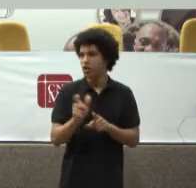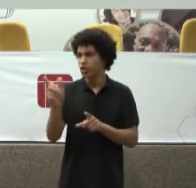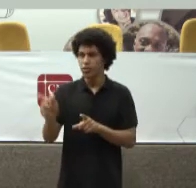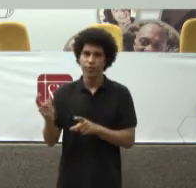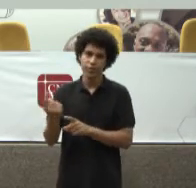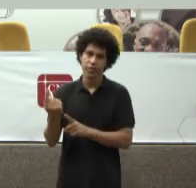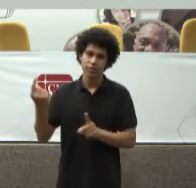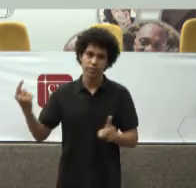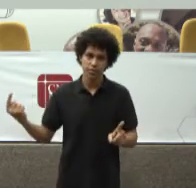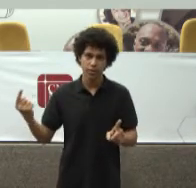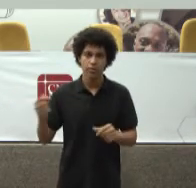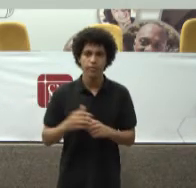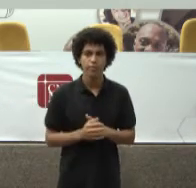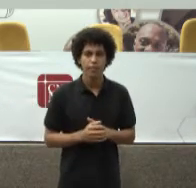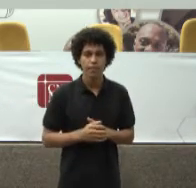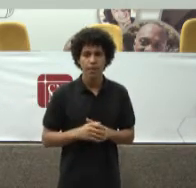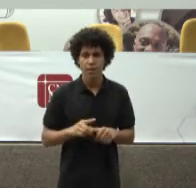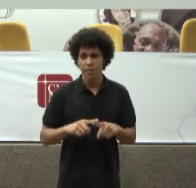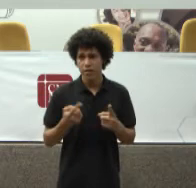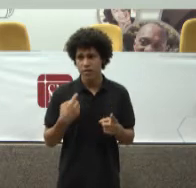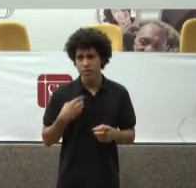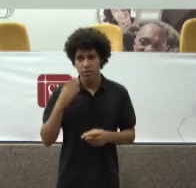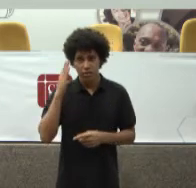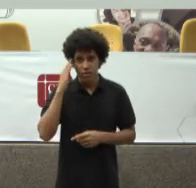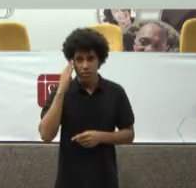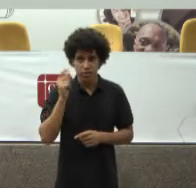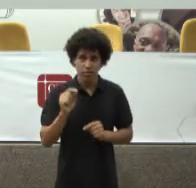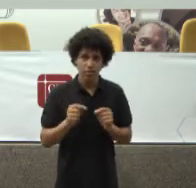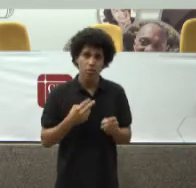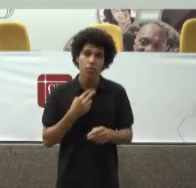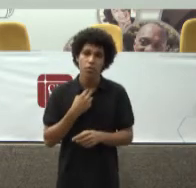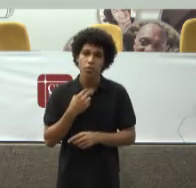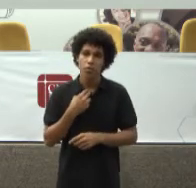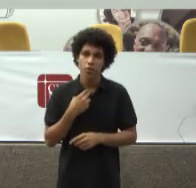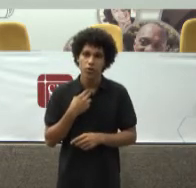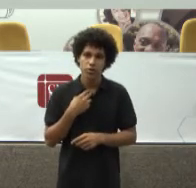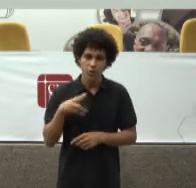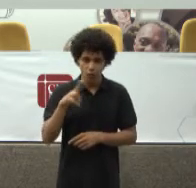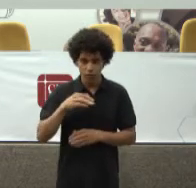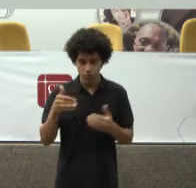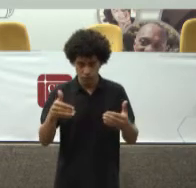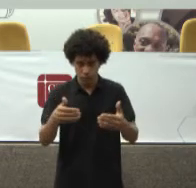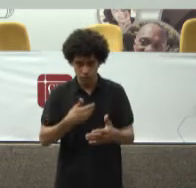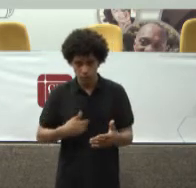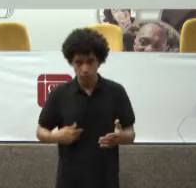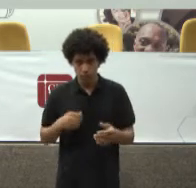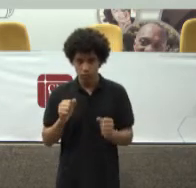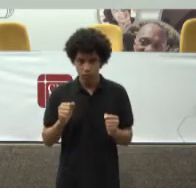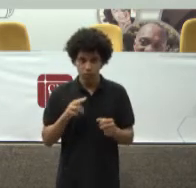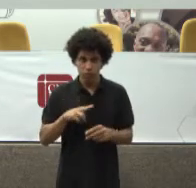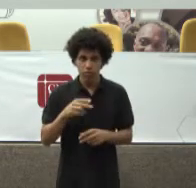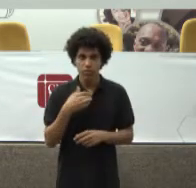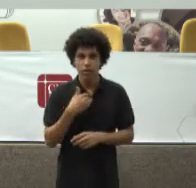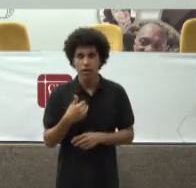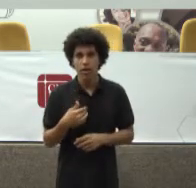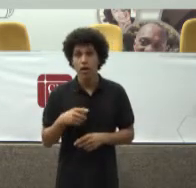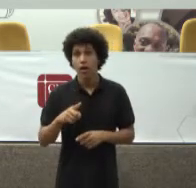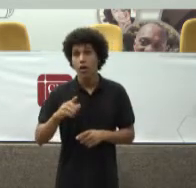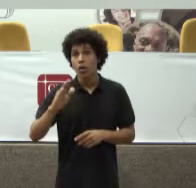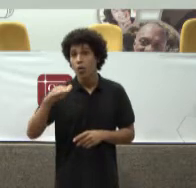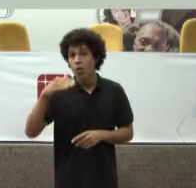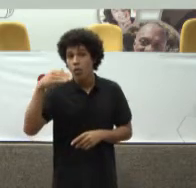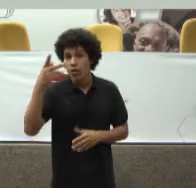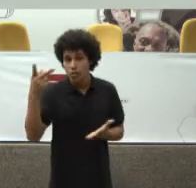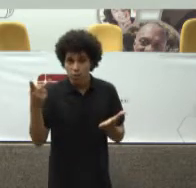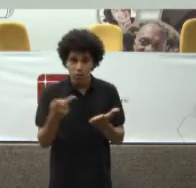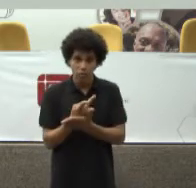possibilidade Só pode ser Utilizada Pelo Ministério Público Naquelas Situações Em que Na cidade